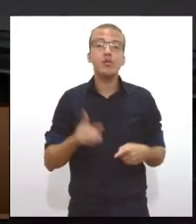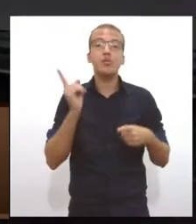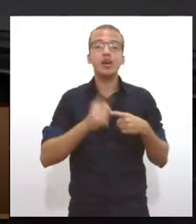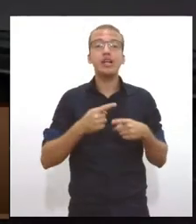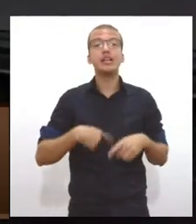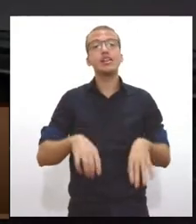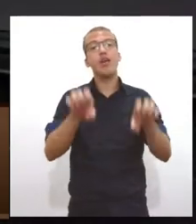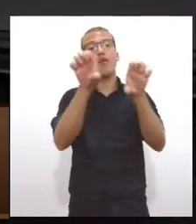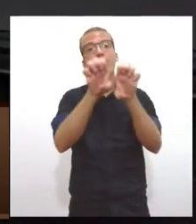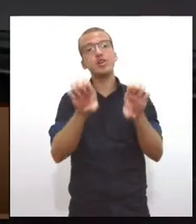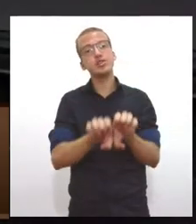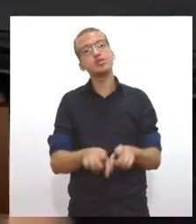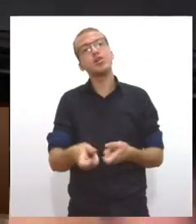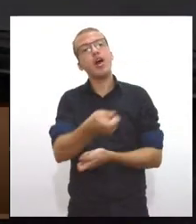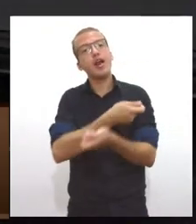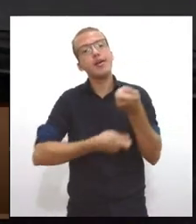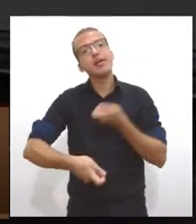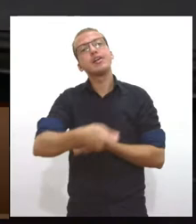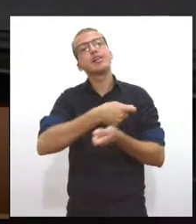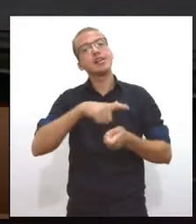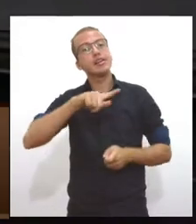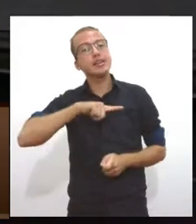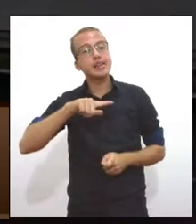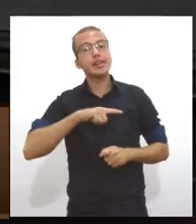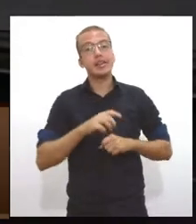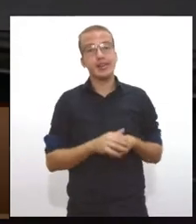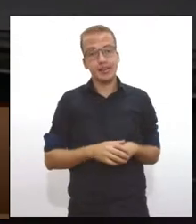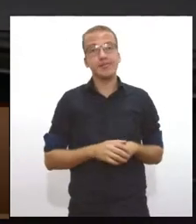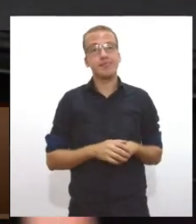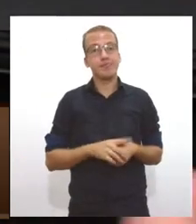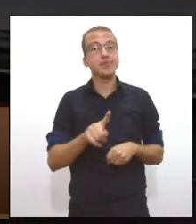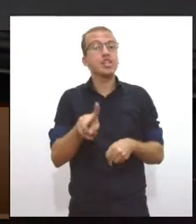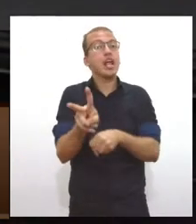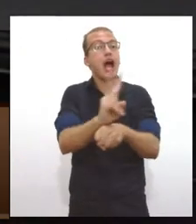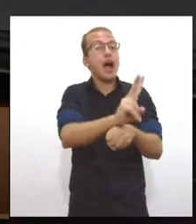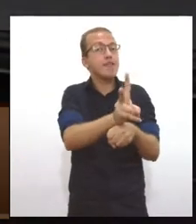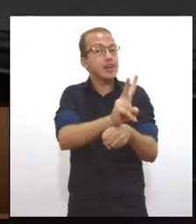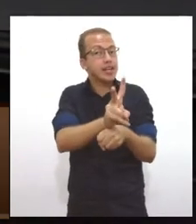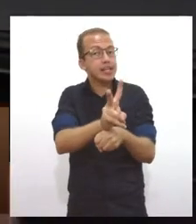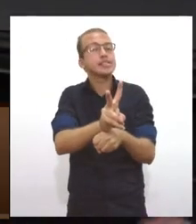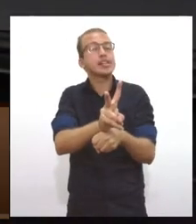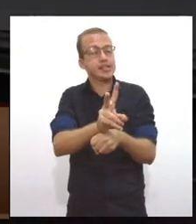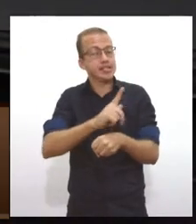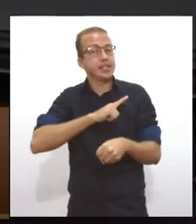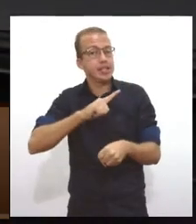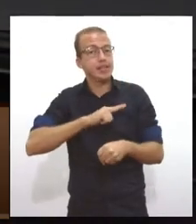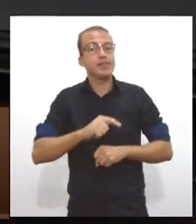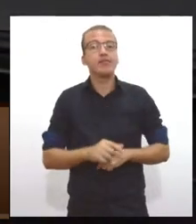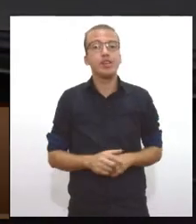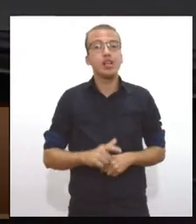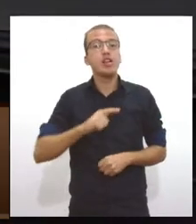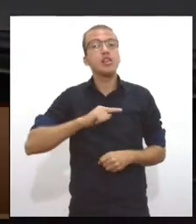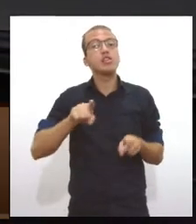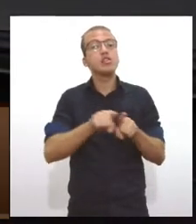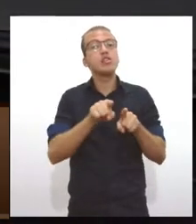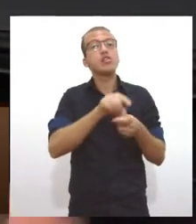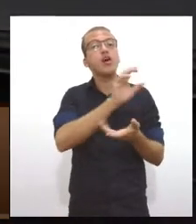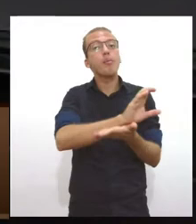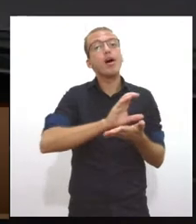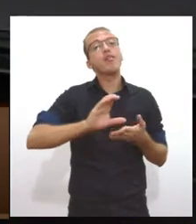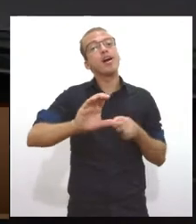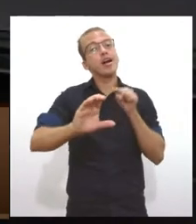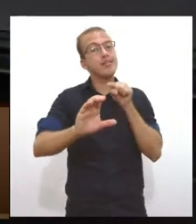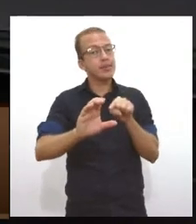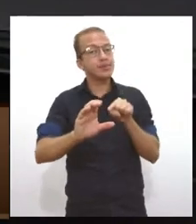administrativa de inteligência fiscal, eu tenho investimento suficiente na estruturação do